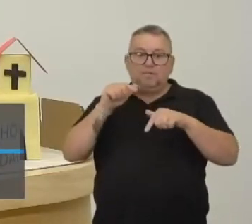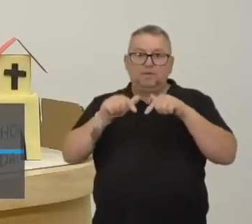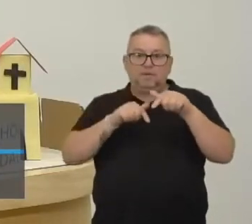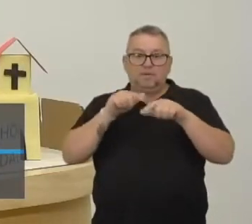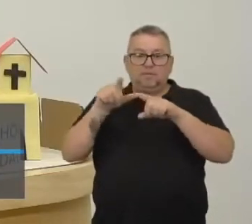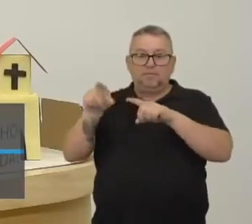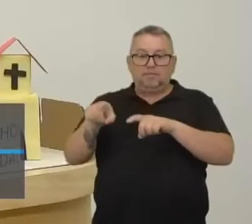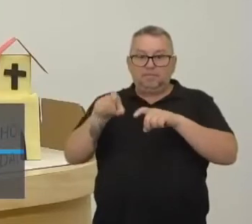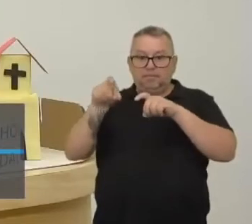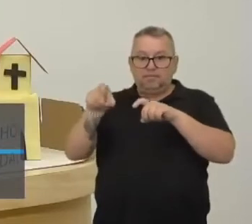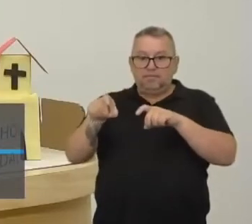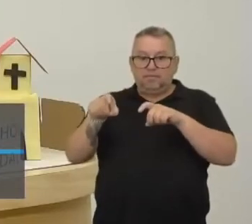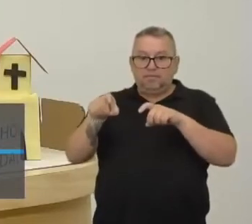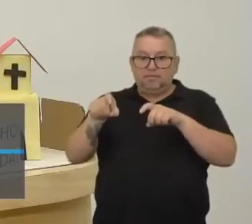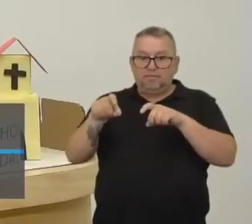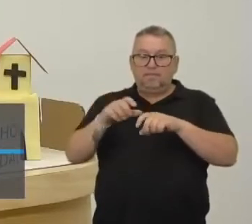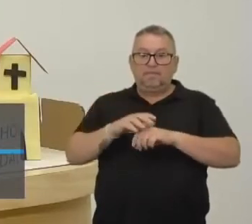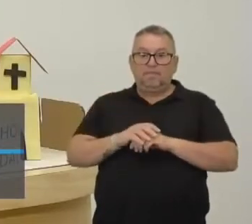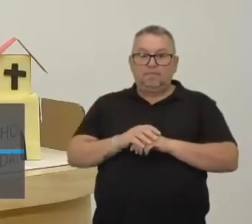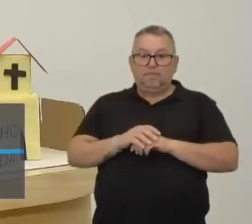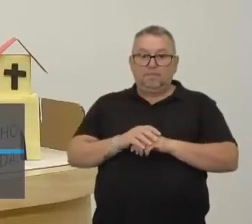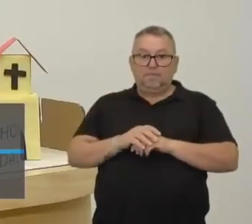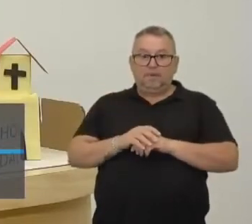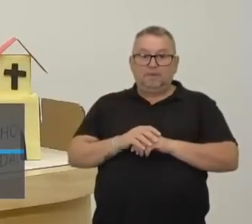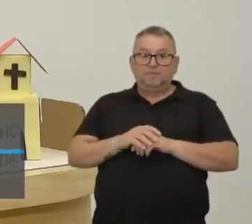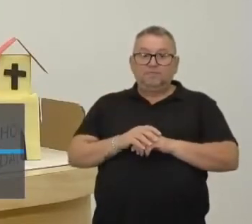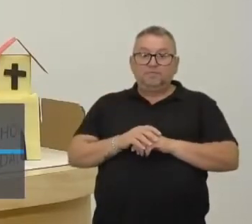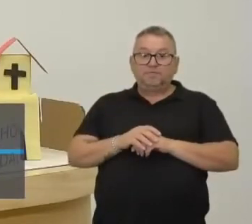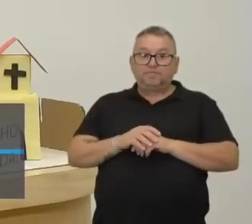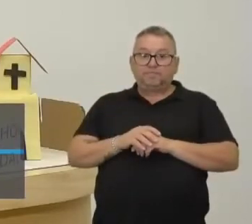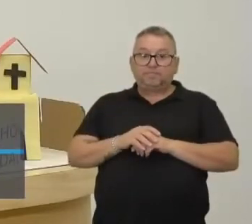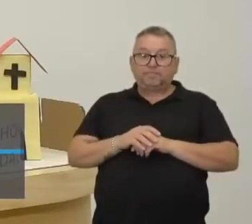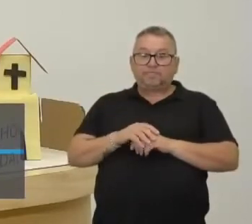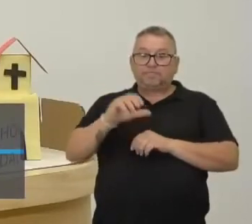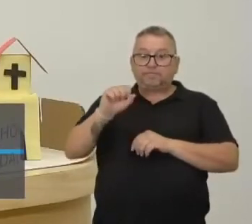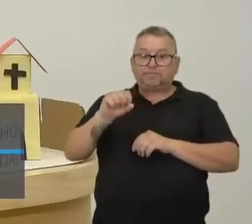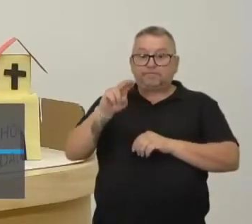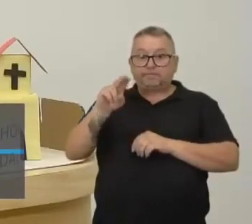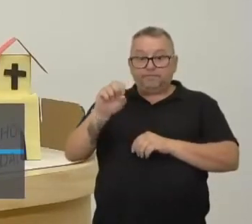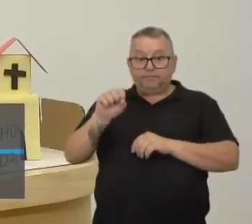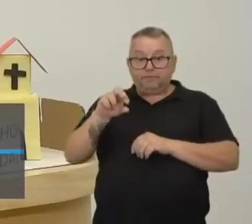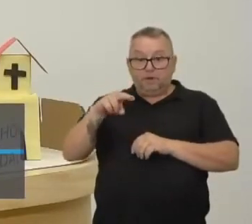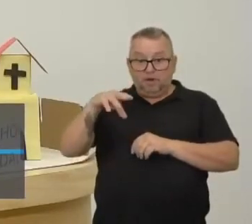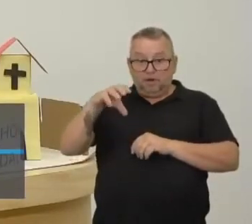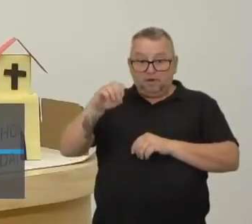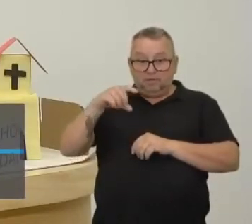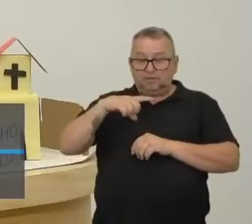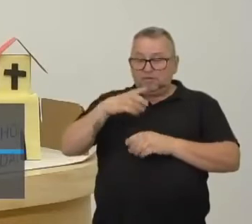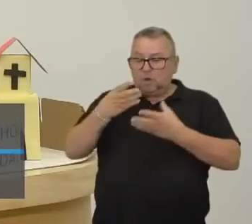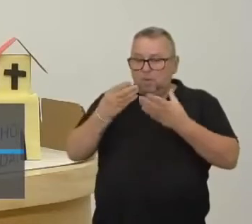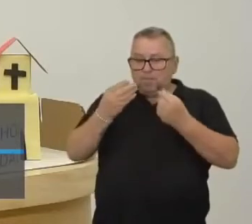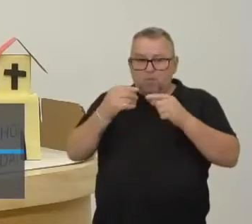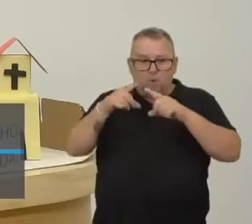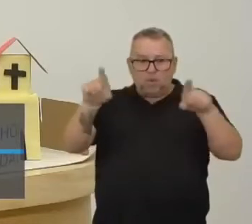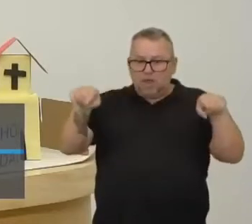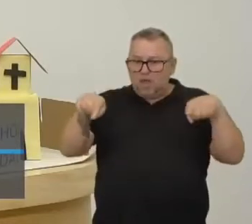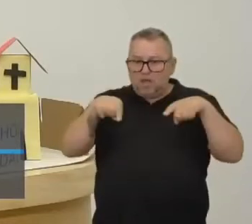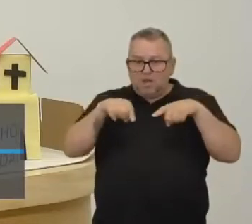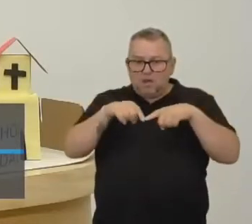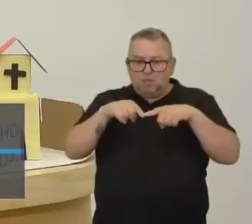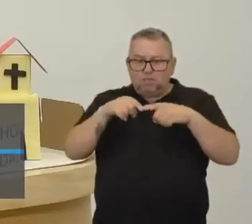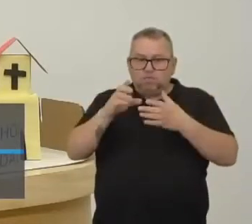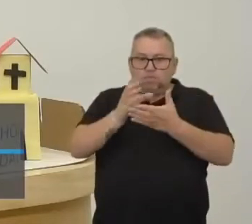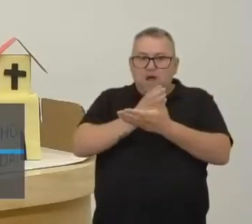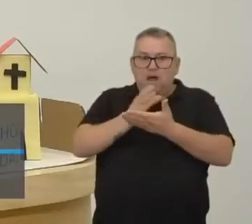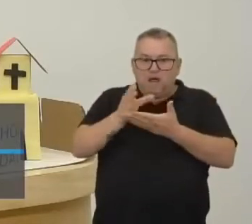agricultura. Certo? O suzerano era um nobre que tinha muitas terras e o que que ele fez? Ele deu parte, ele